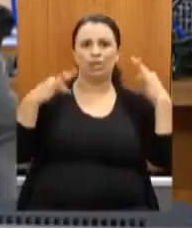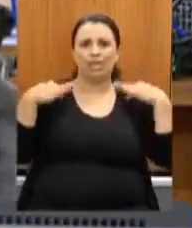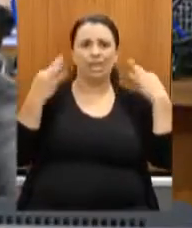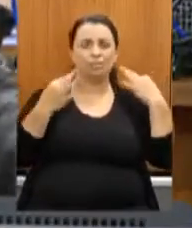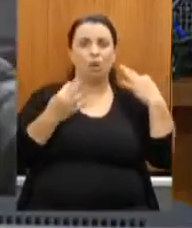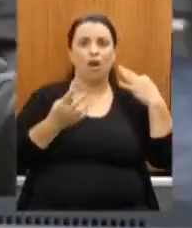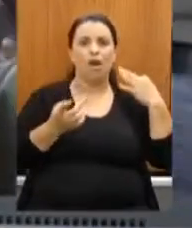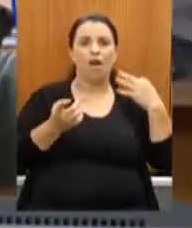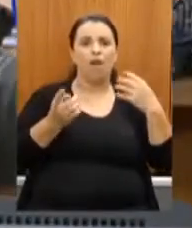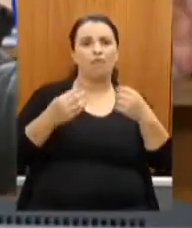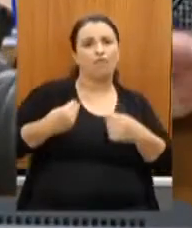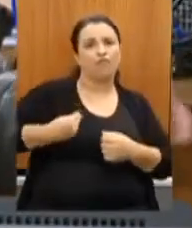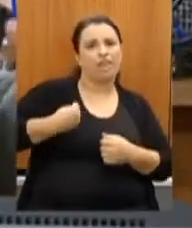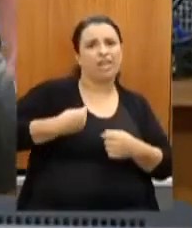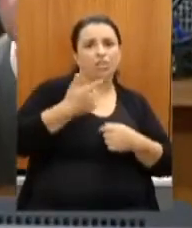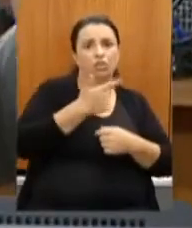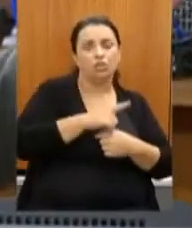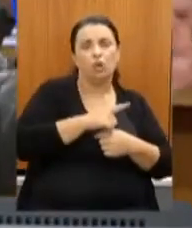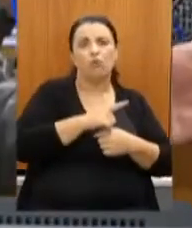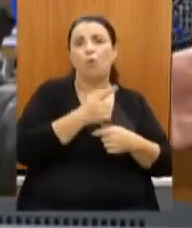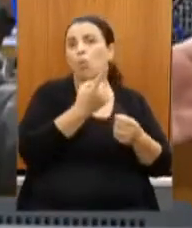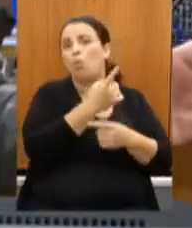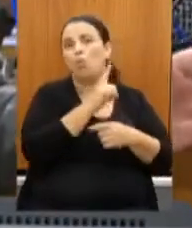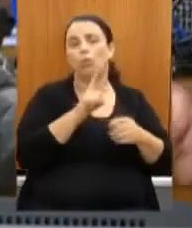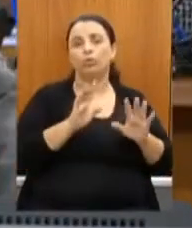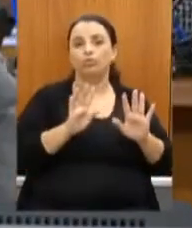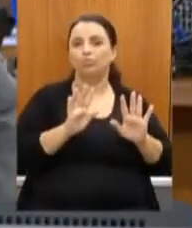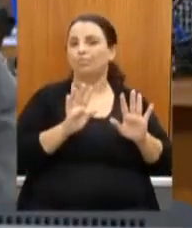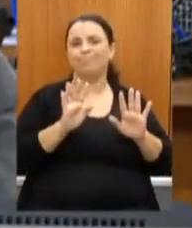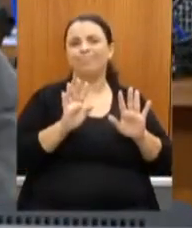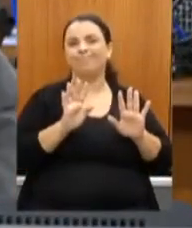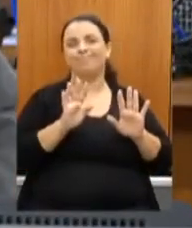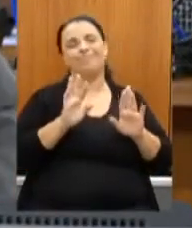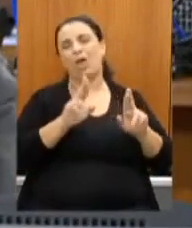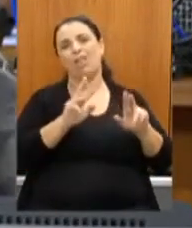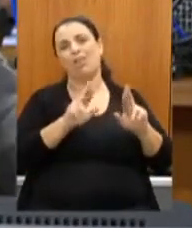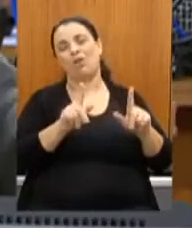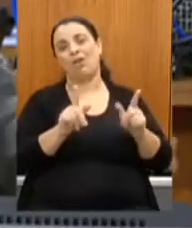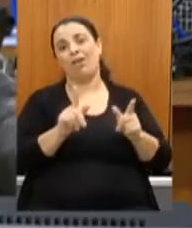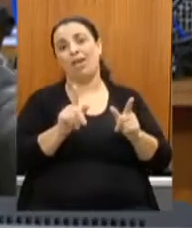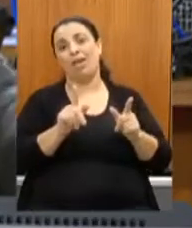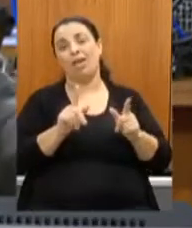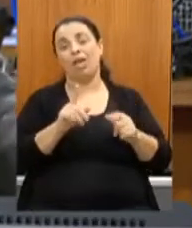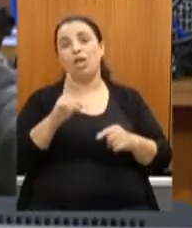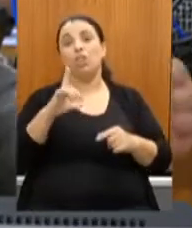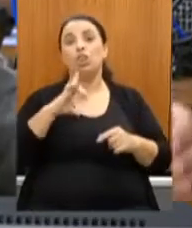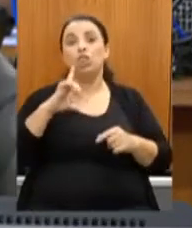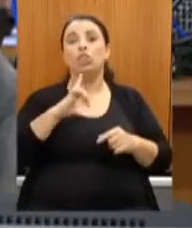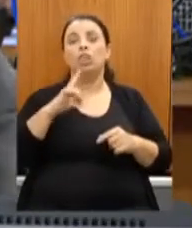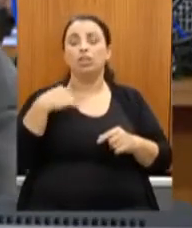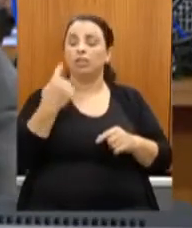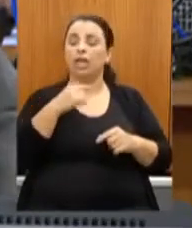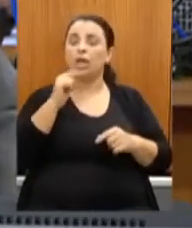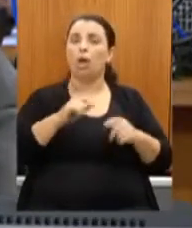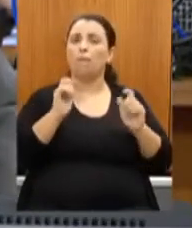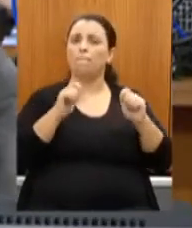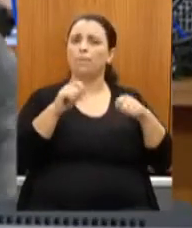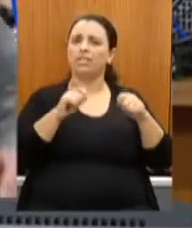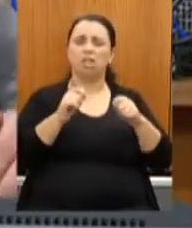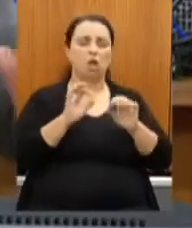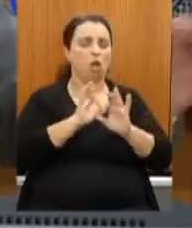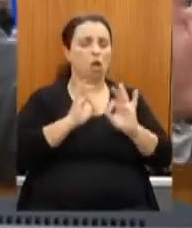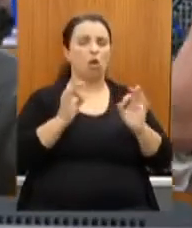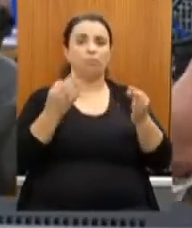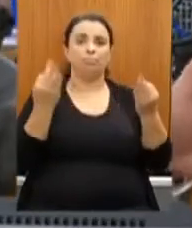exatamente porque nós temos uma riqueza imensurável nas mãos, que é a capacidade que Minas tem dentro da